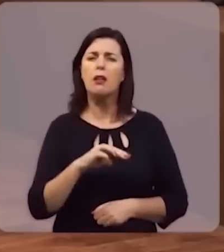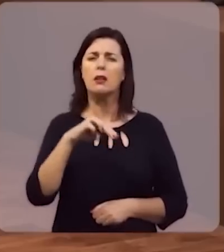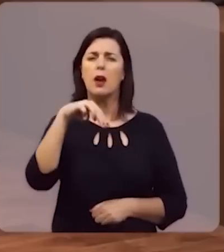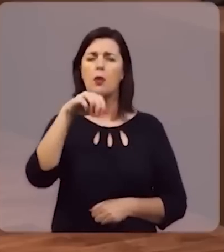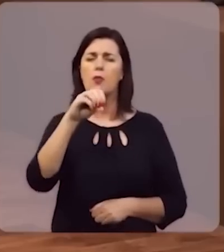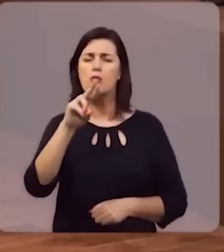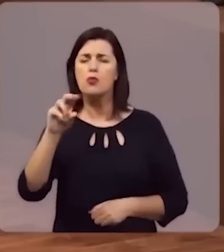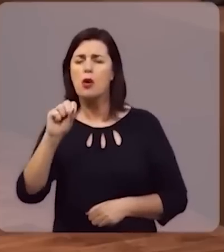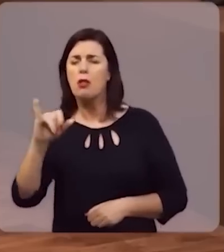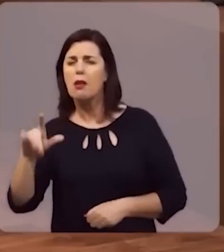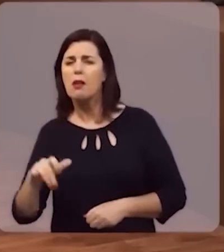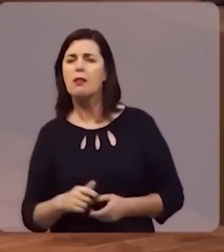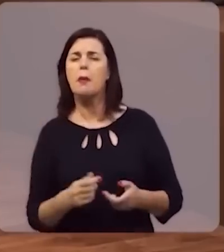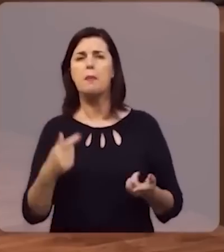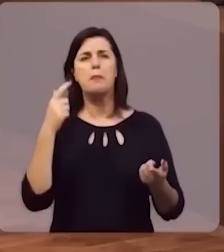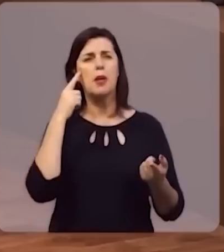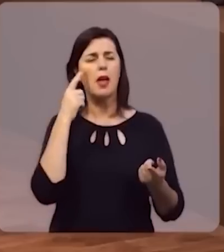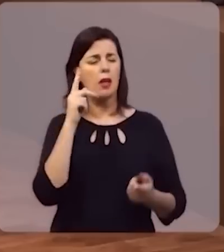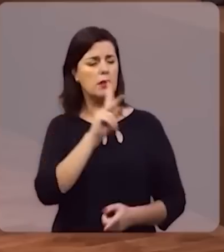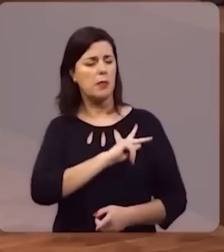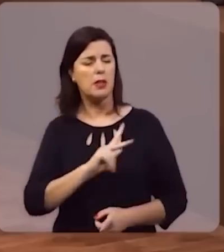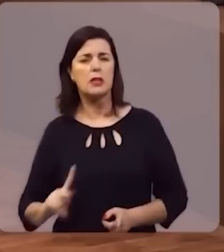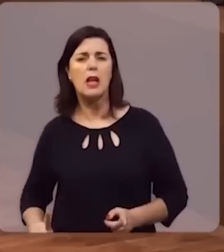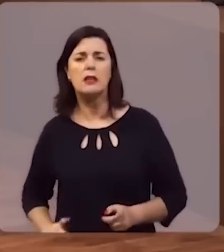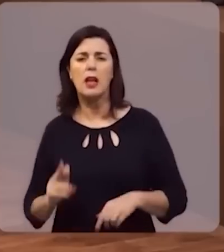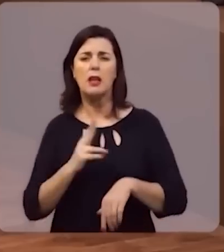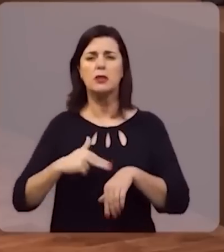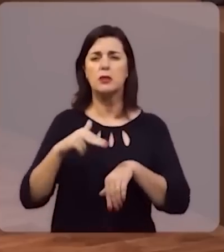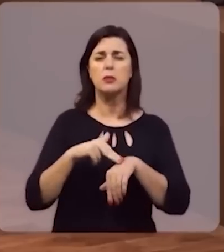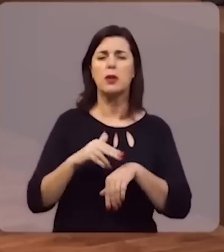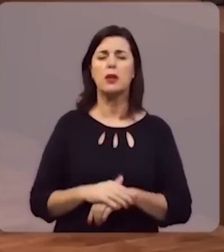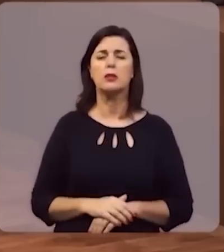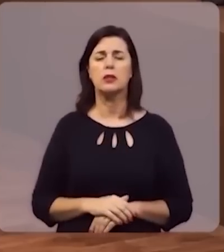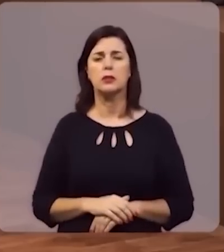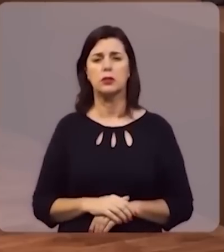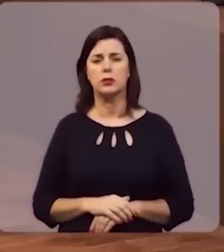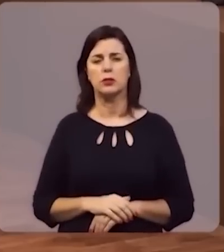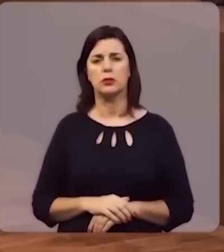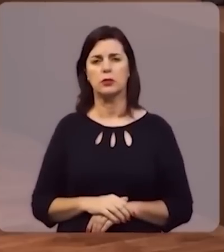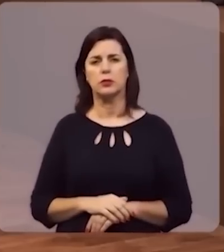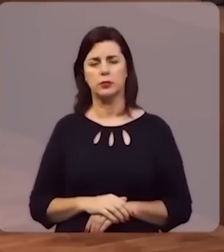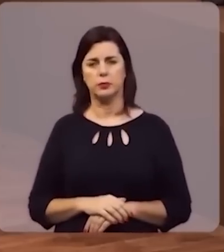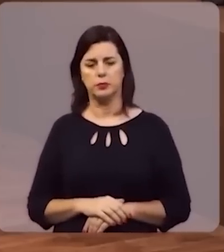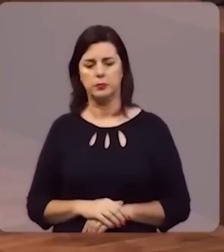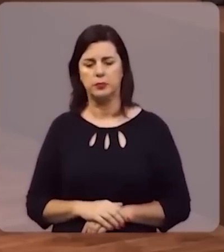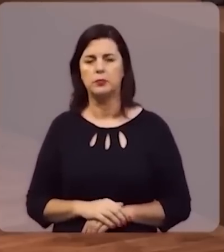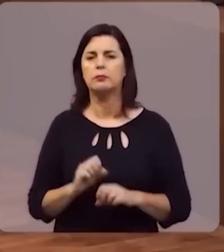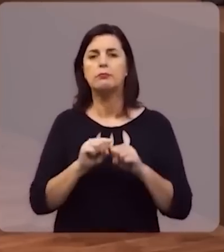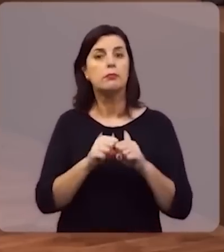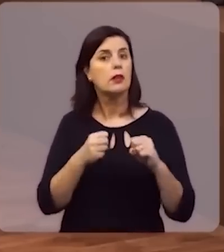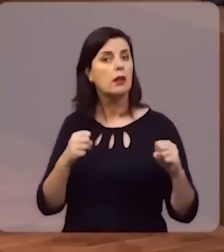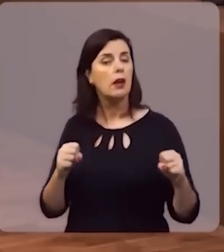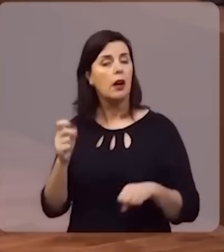Stalin. Pense comigo nos presidentes das grandes nações contemporâneas. Tão